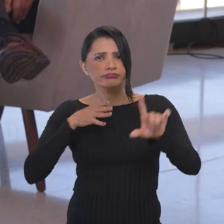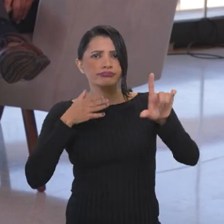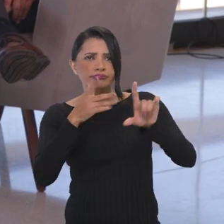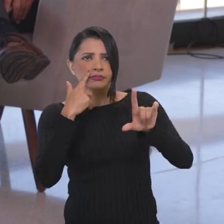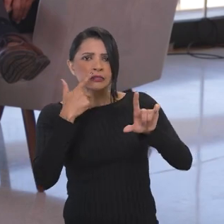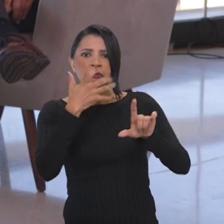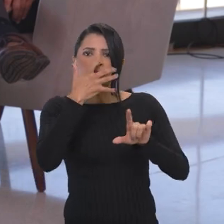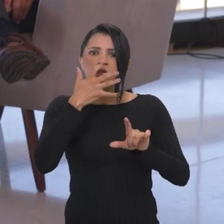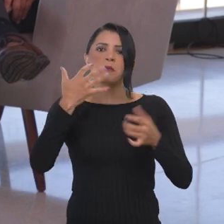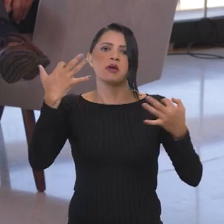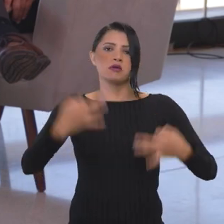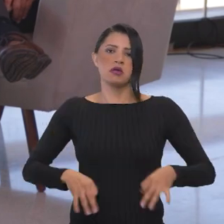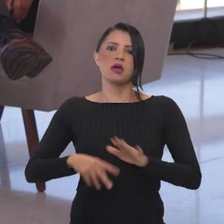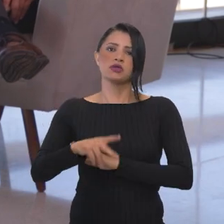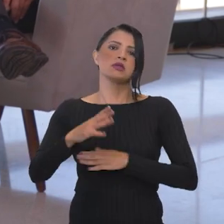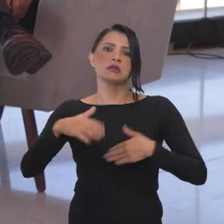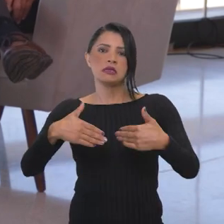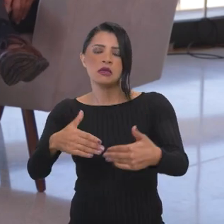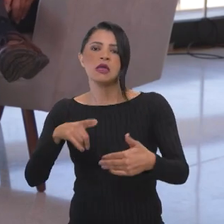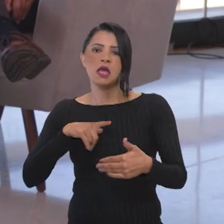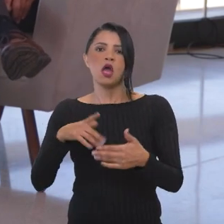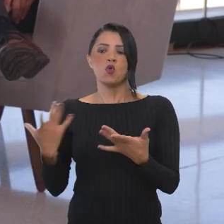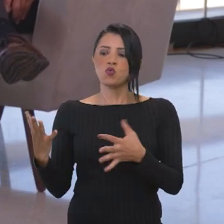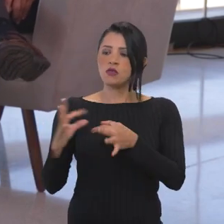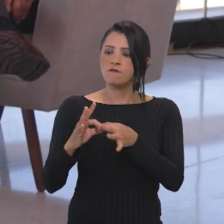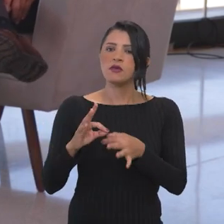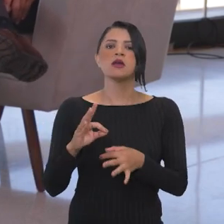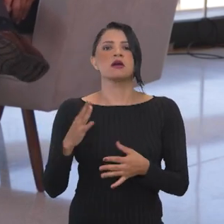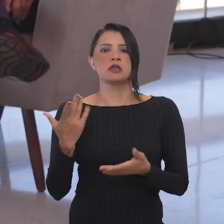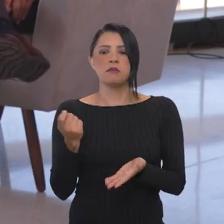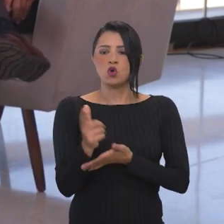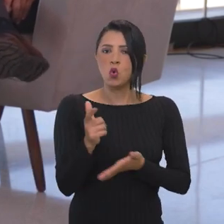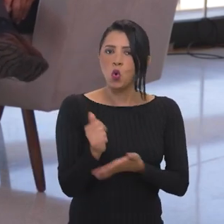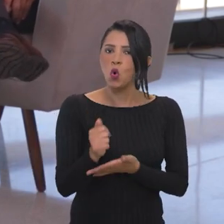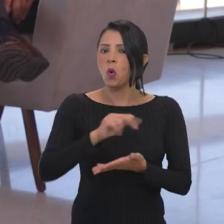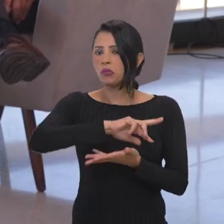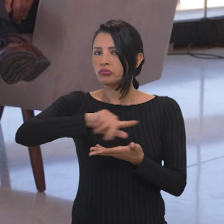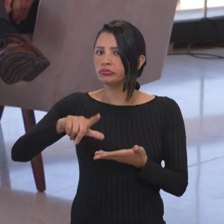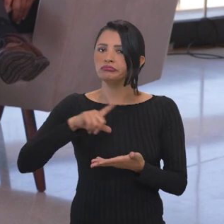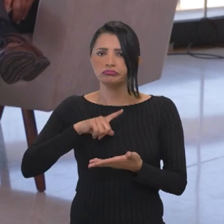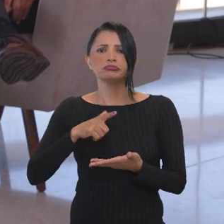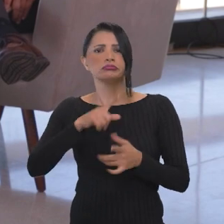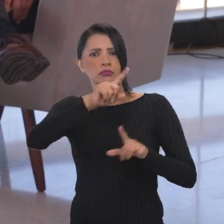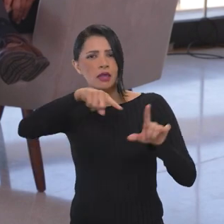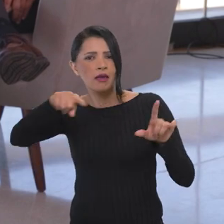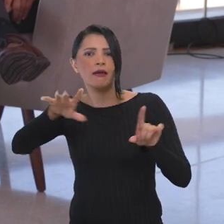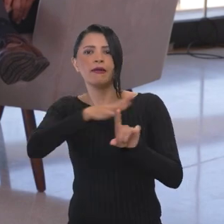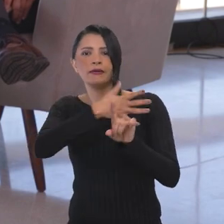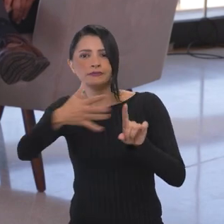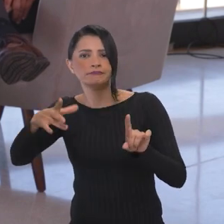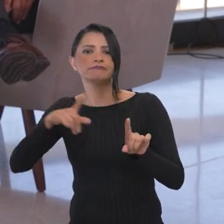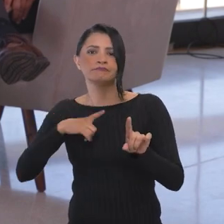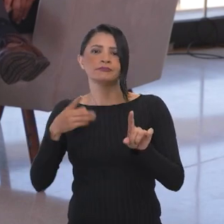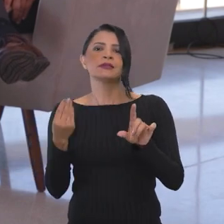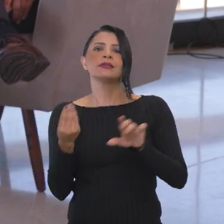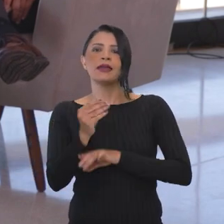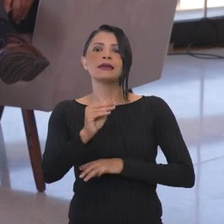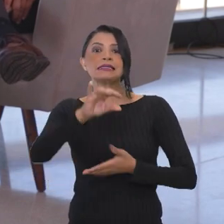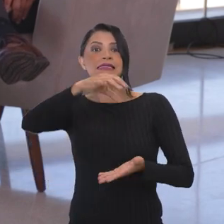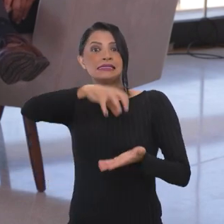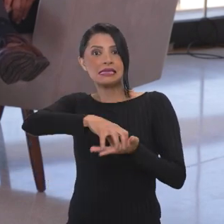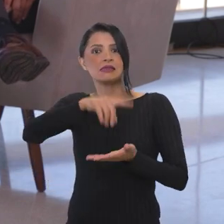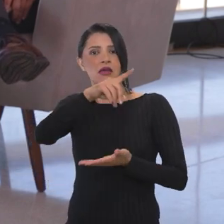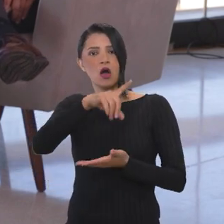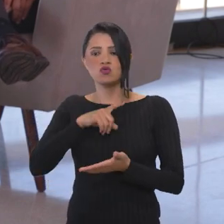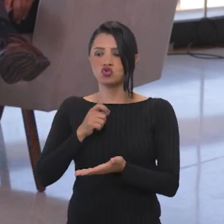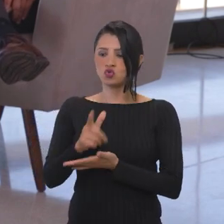garante também maior integridade nos processos. Unifica as compras. Unifica as compras. E a gente ganha escala. A gente tem a Central de Compras dentro do Ministério da